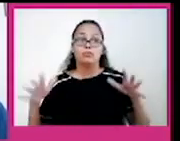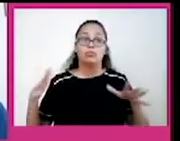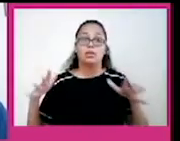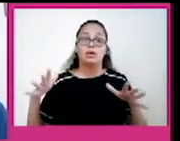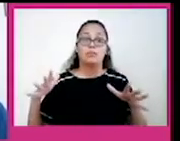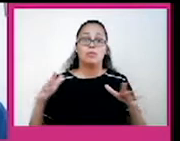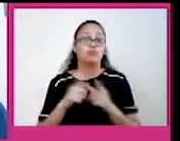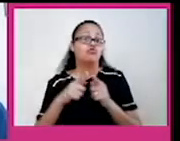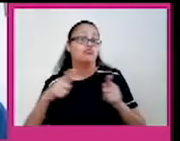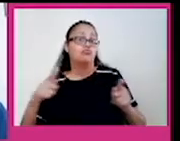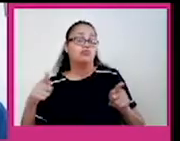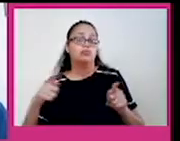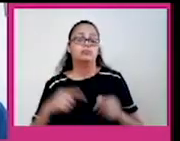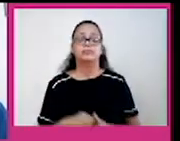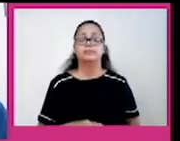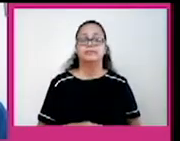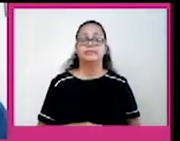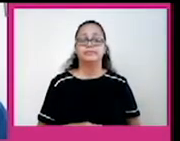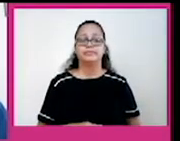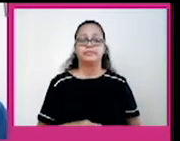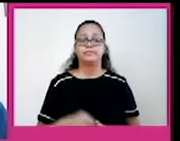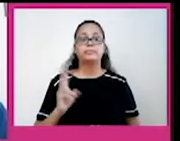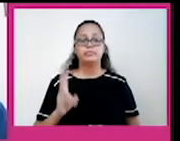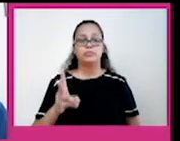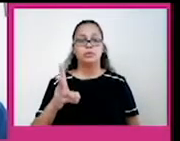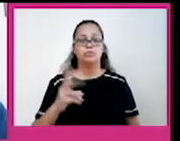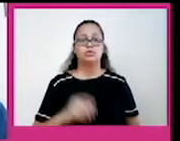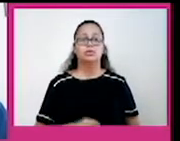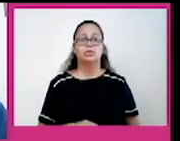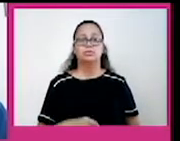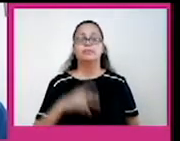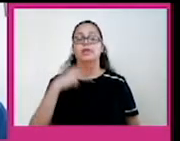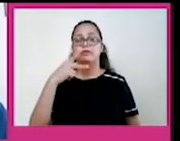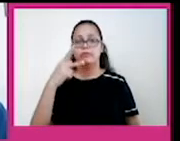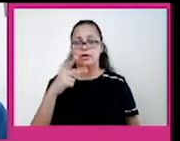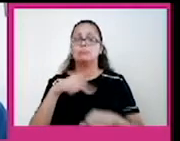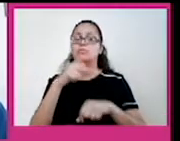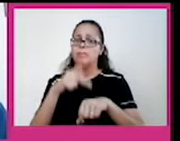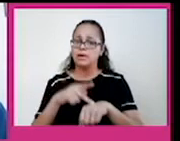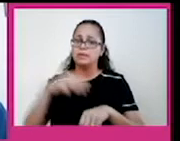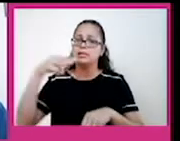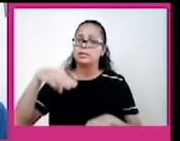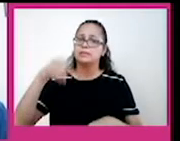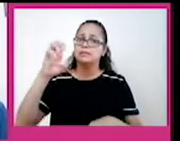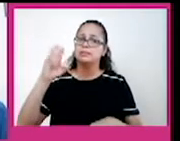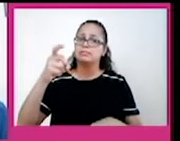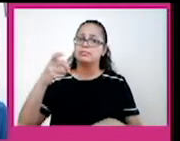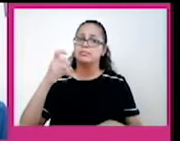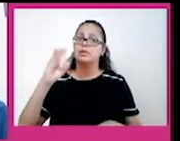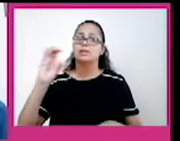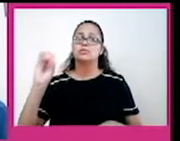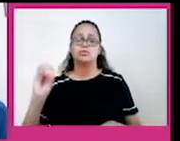ter que explicar aí na atividade 1, certo? Continuando, nós falamos do México, um país da América Latina. Agora vamos